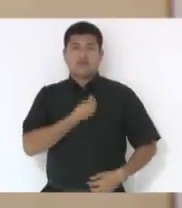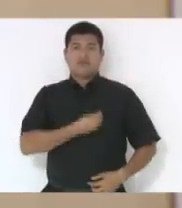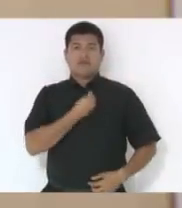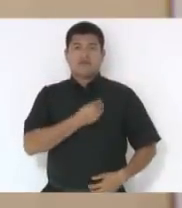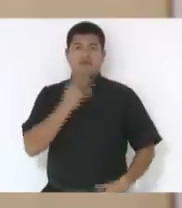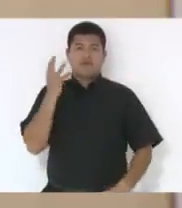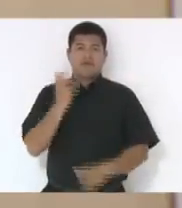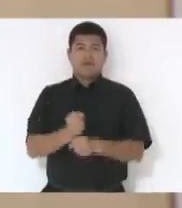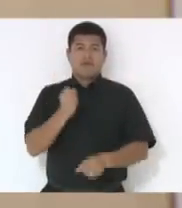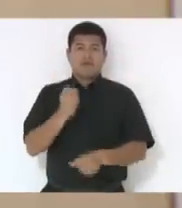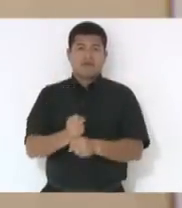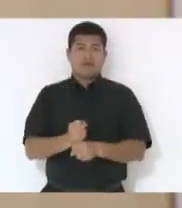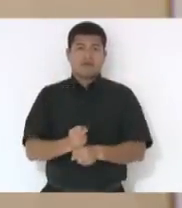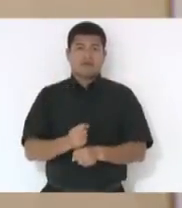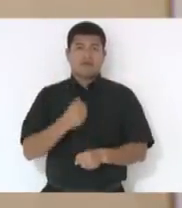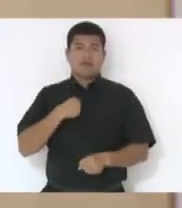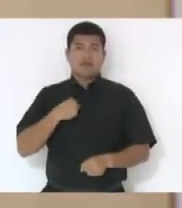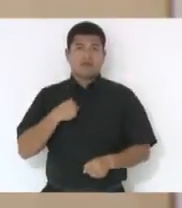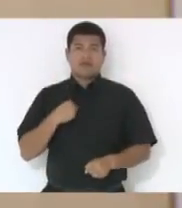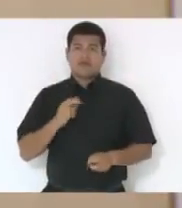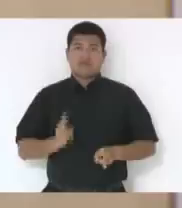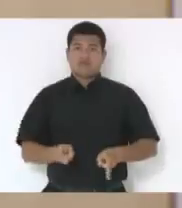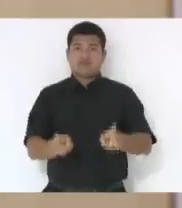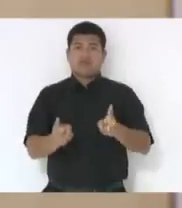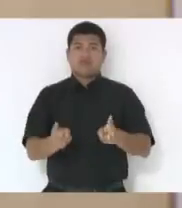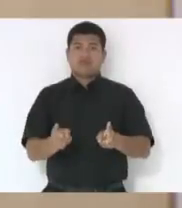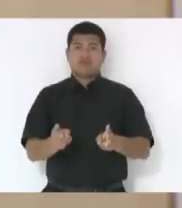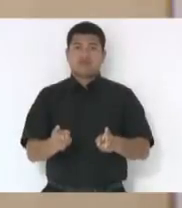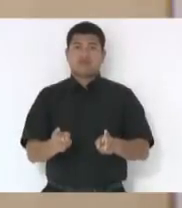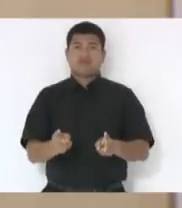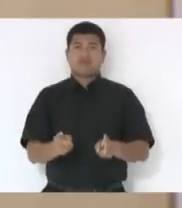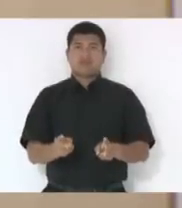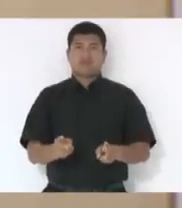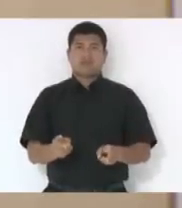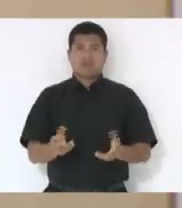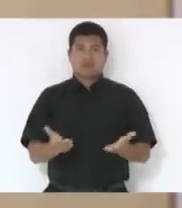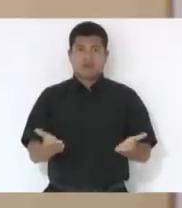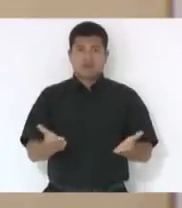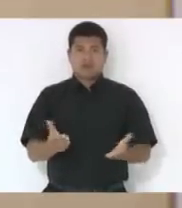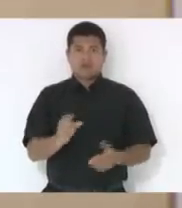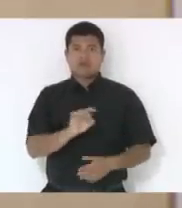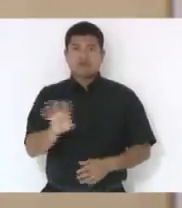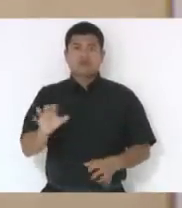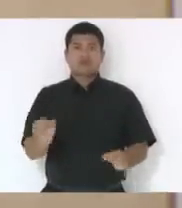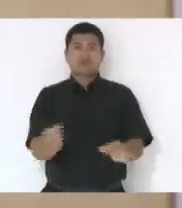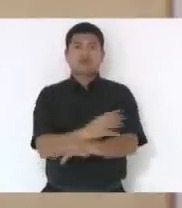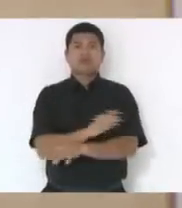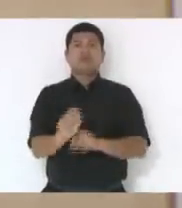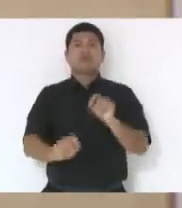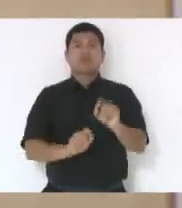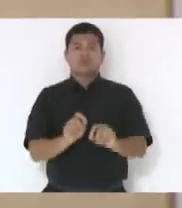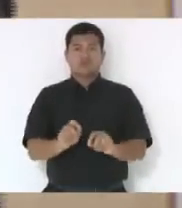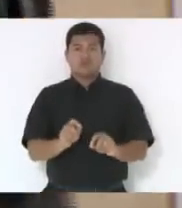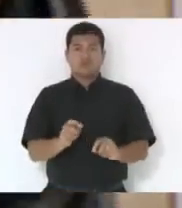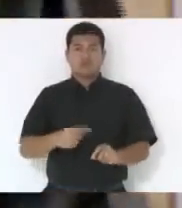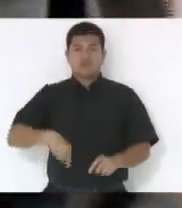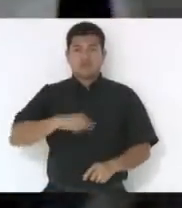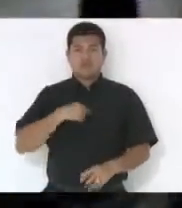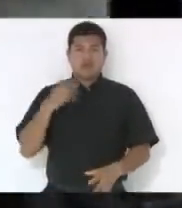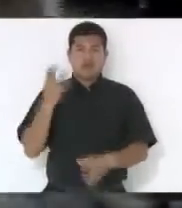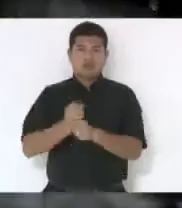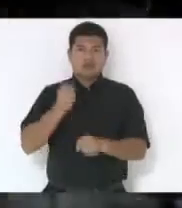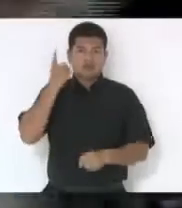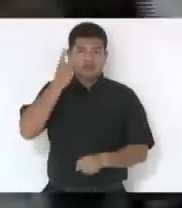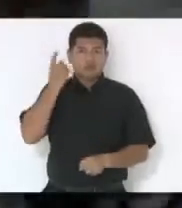Eu não vou dar sequência no dia de hoje. presidente. Deputado Fernando Coruja, eu quero só concluir. Nós não temos quórum suficiente para